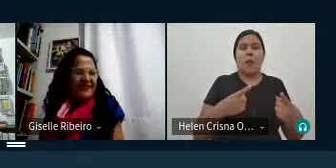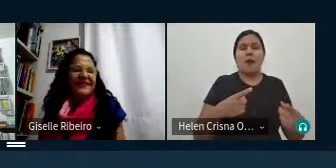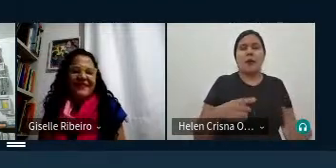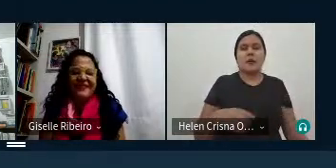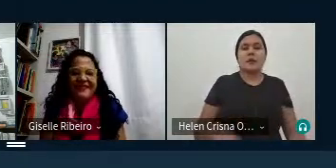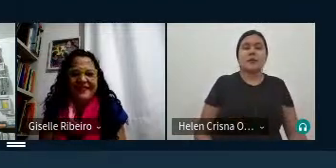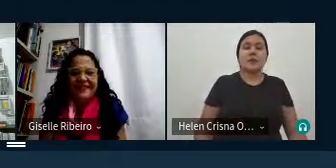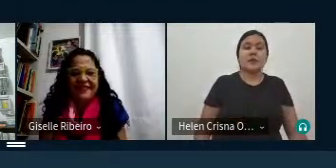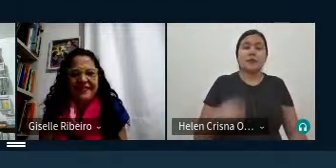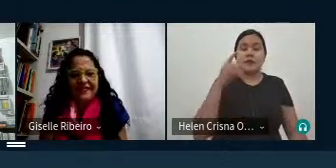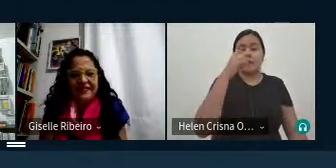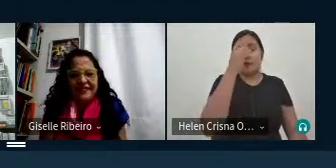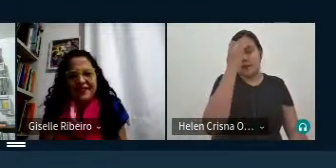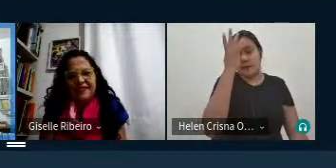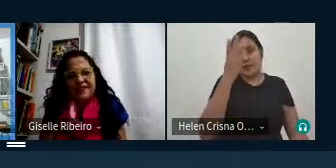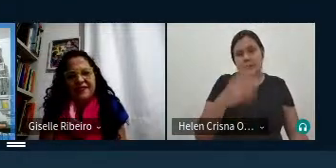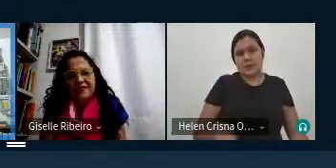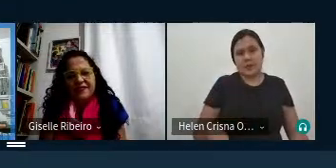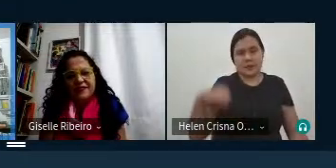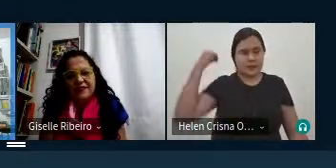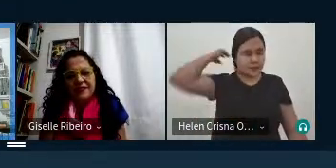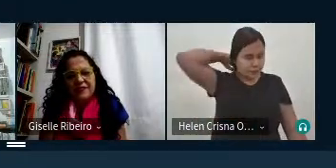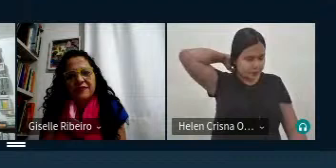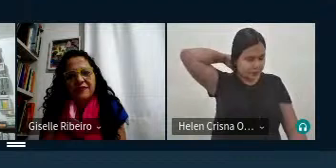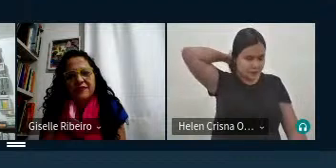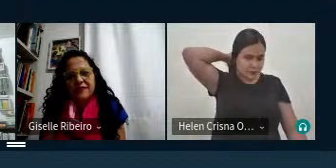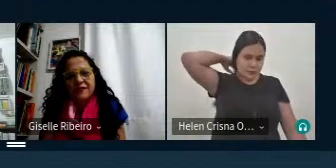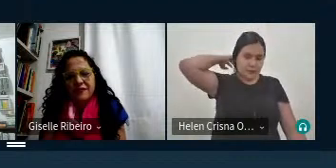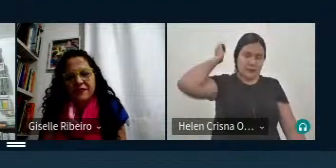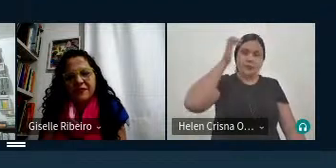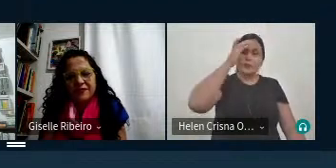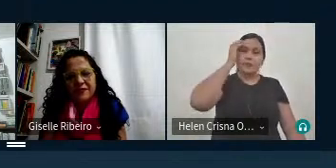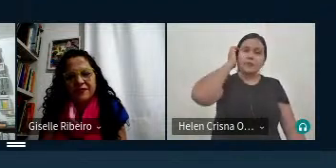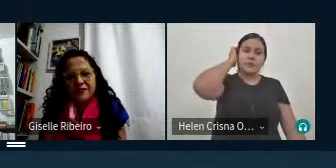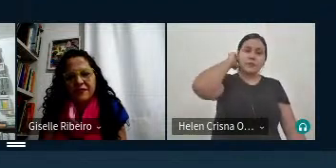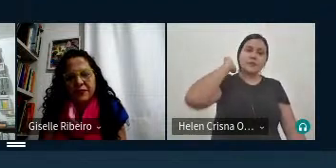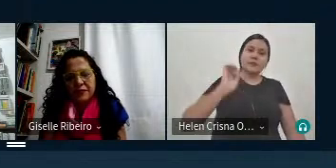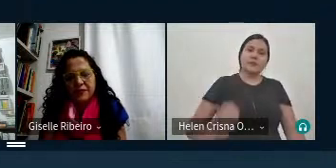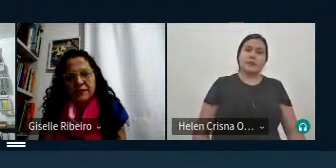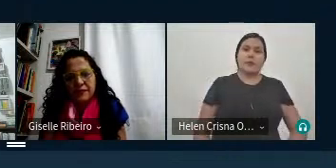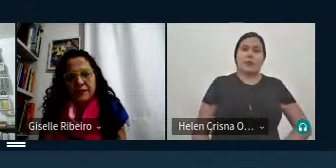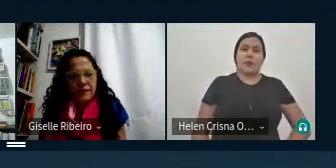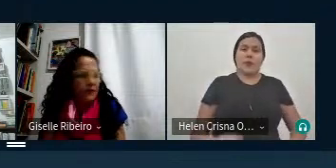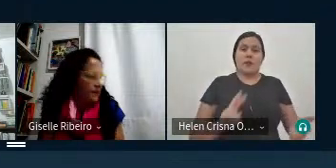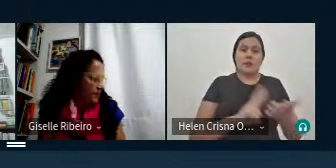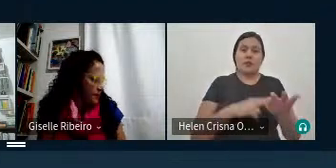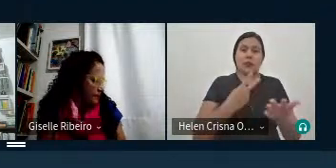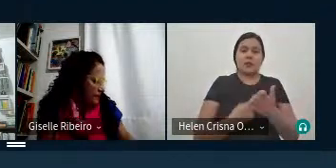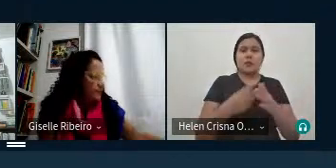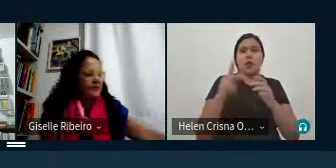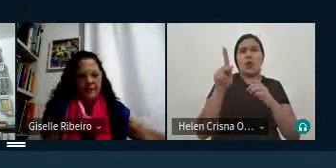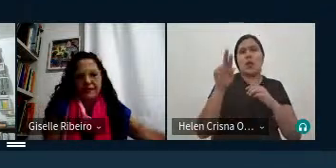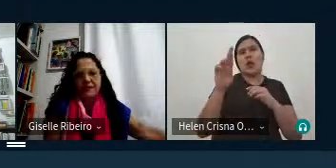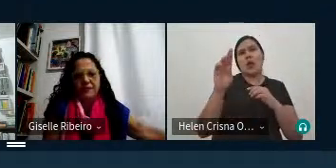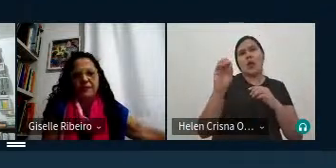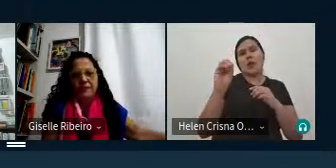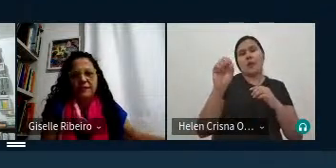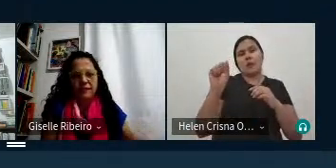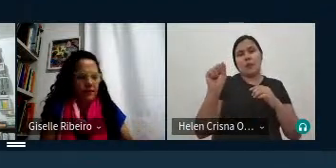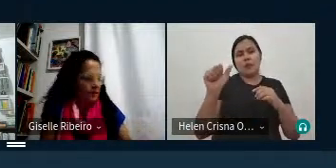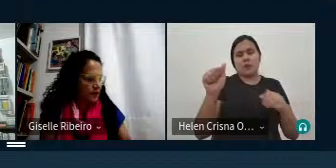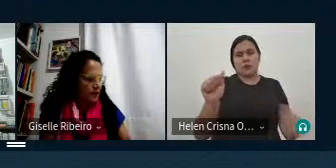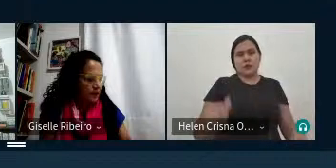né e há uma distinção né entre a questão de traduzir prosa e aqui pensando né